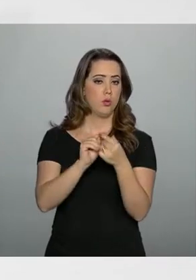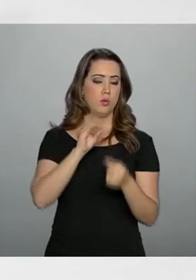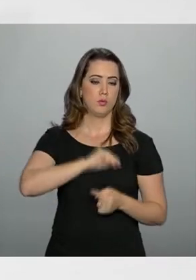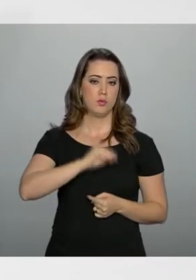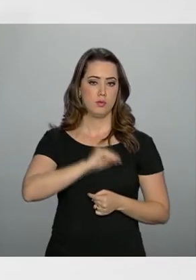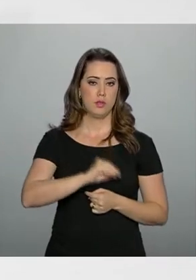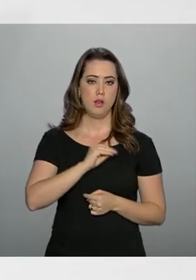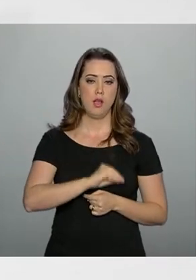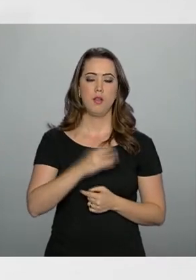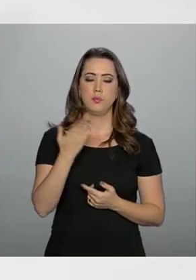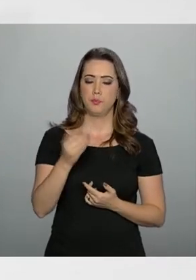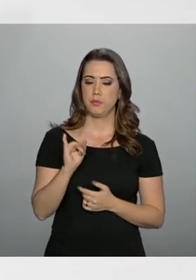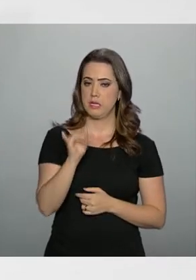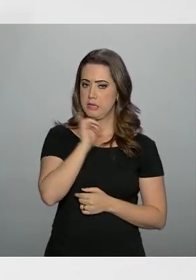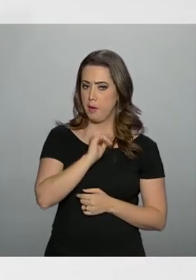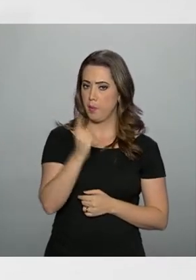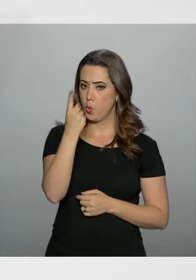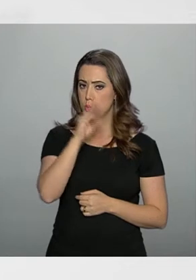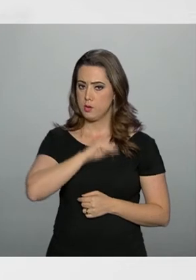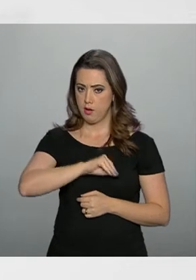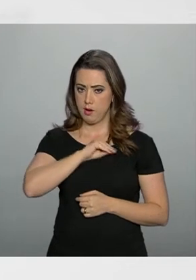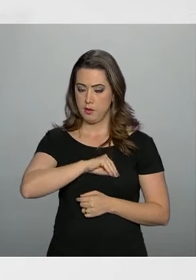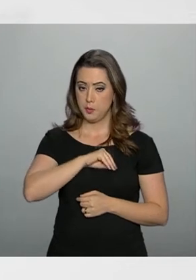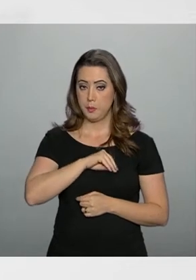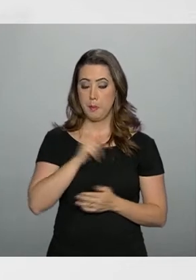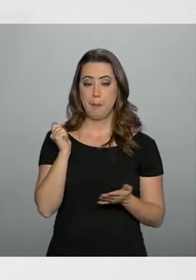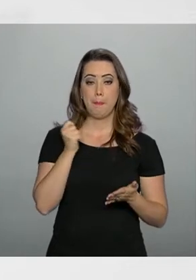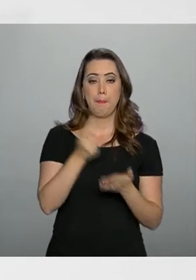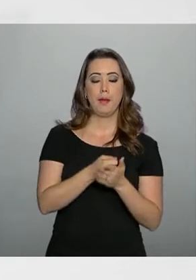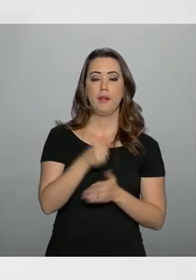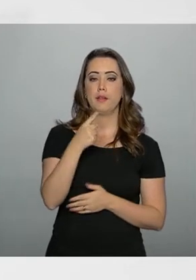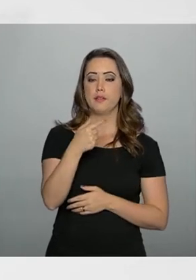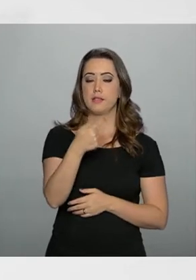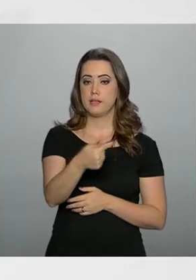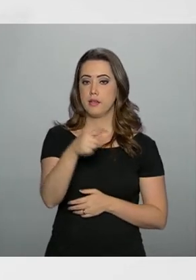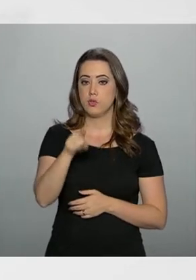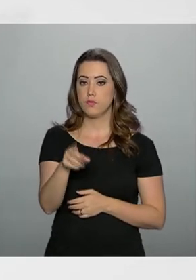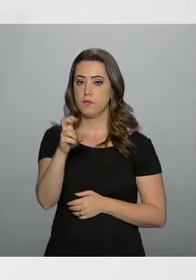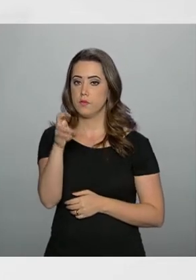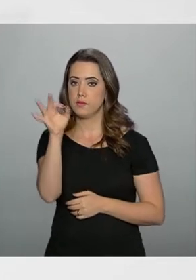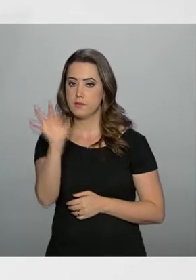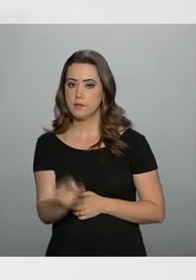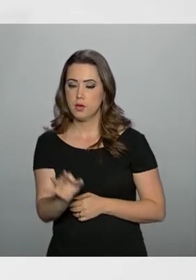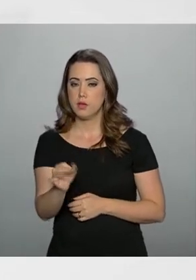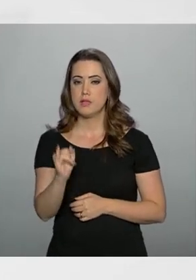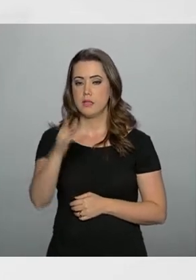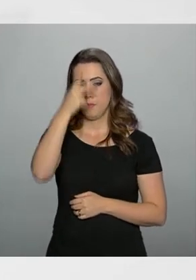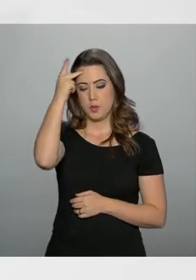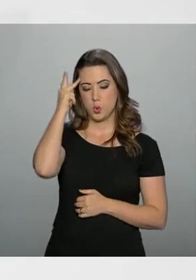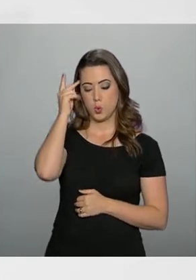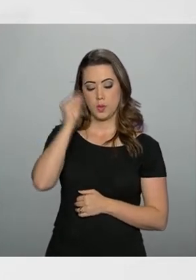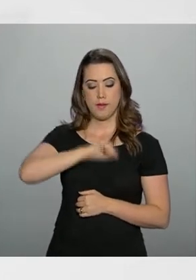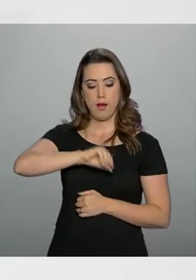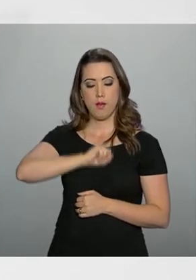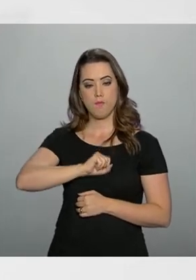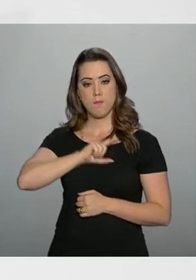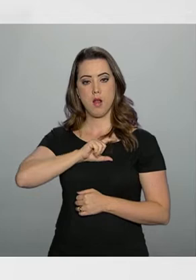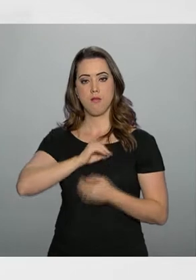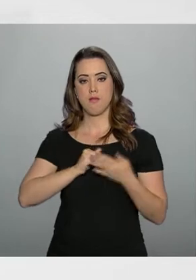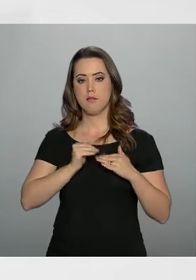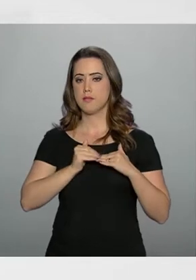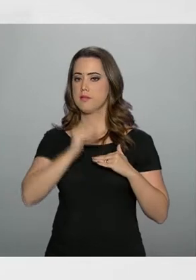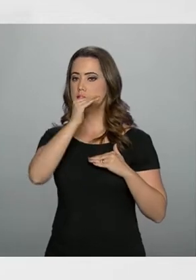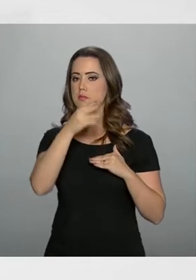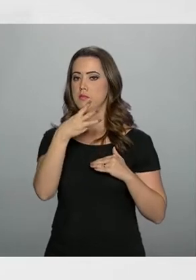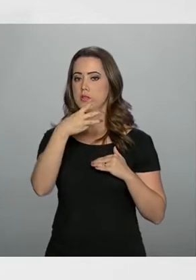alíquotas. Quem recebe até um salário mínimo, por exemplo, paga 7,5%. E para quem ganha salários mais altos, acima de R